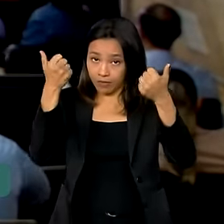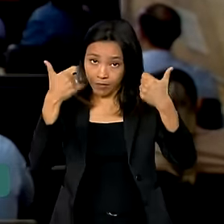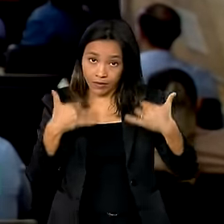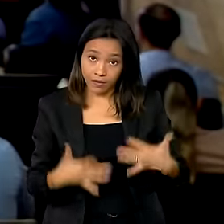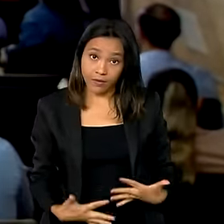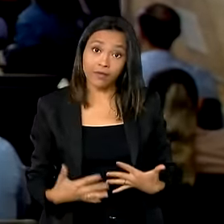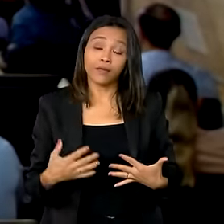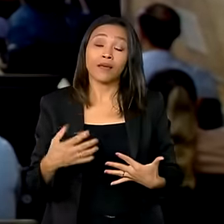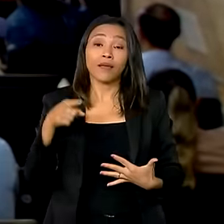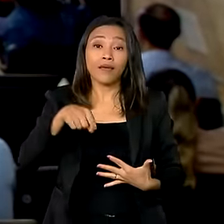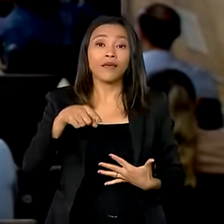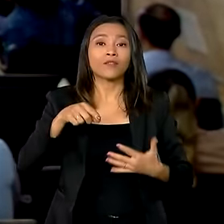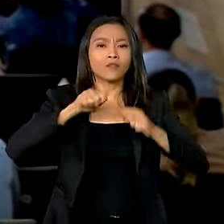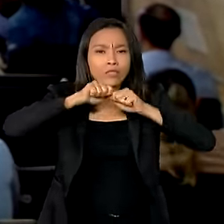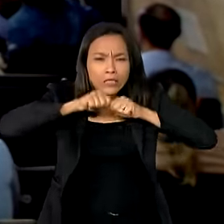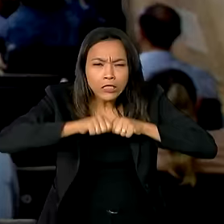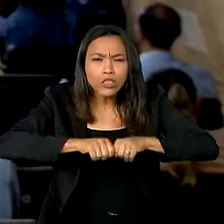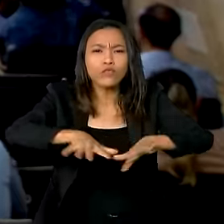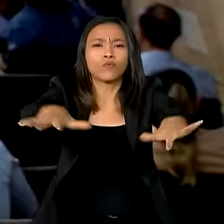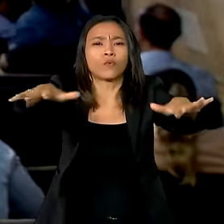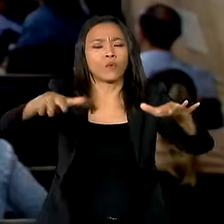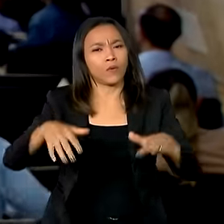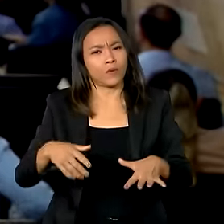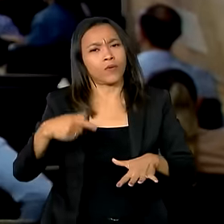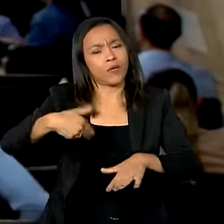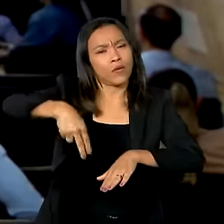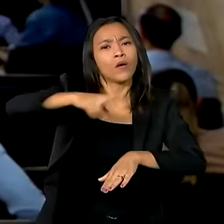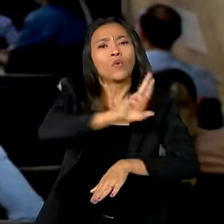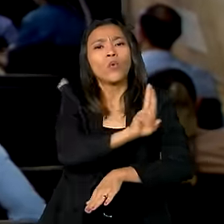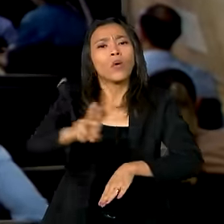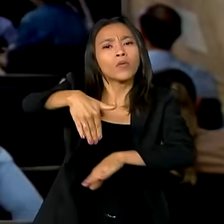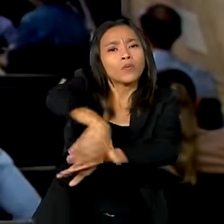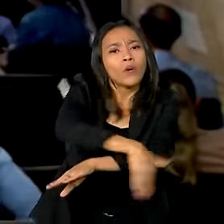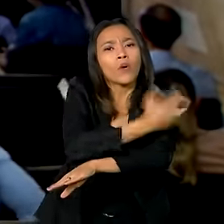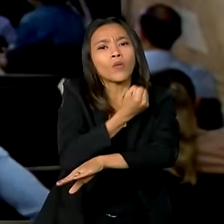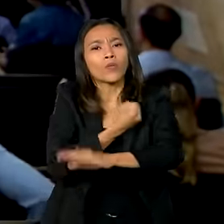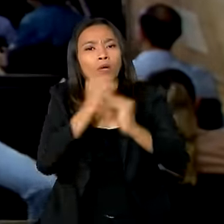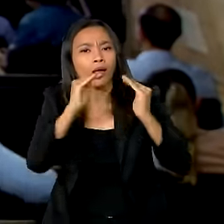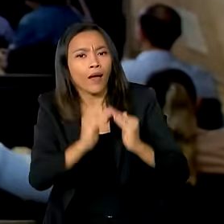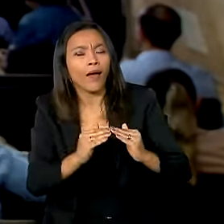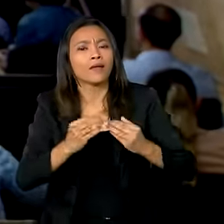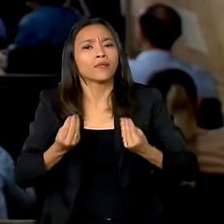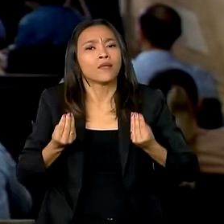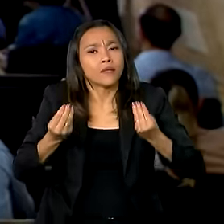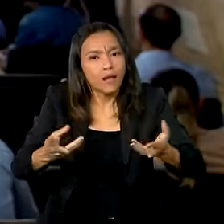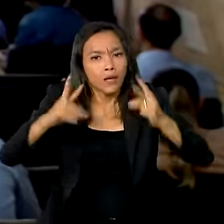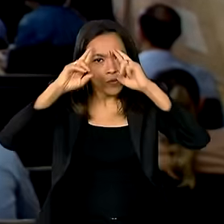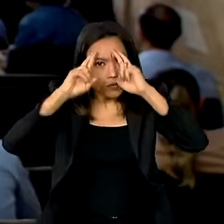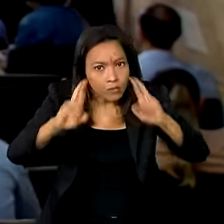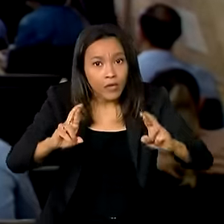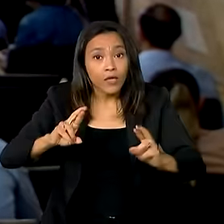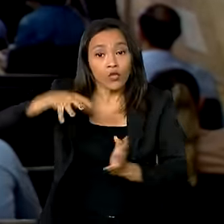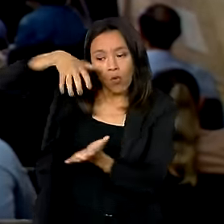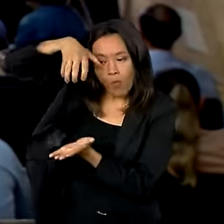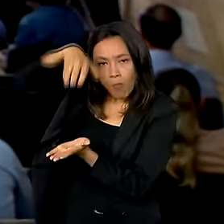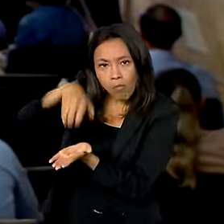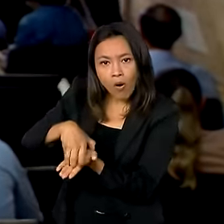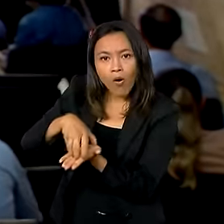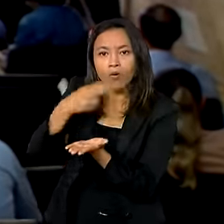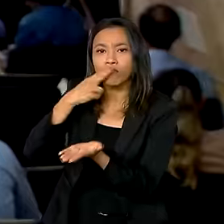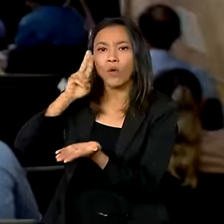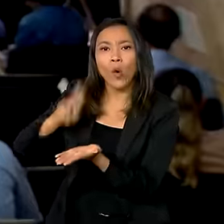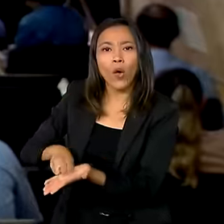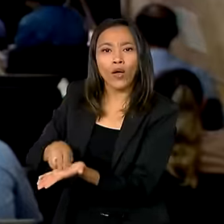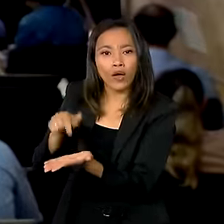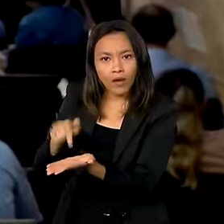produção do CEPs, que a gente leve dignidade às comunidades, que a gente coloque postos dos Correios também em